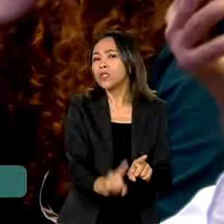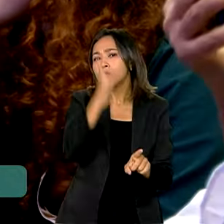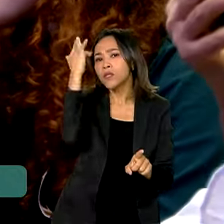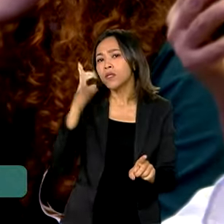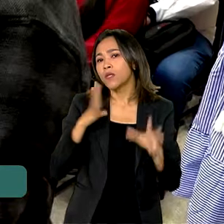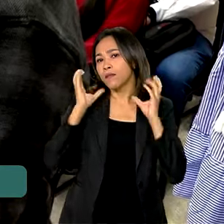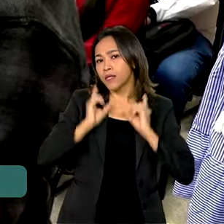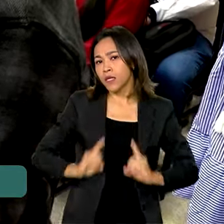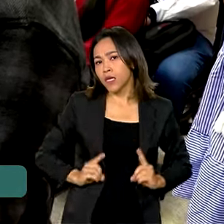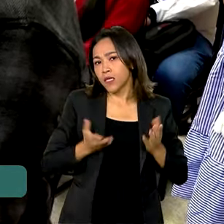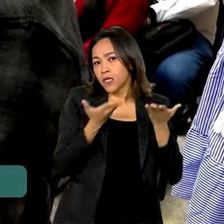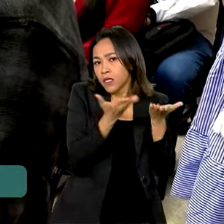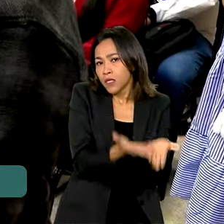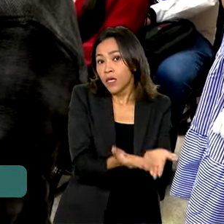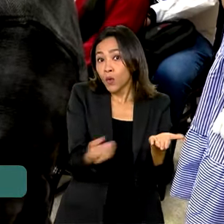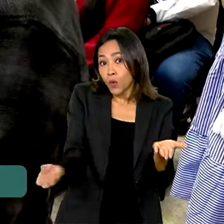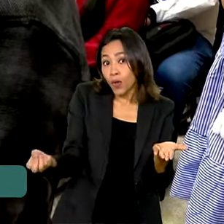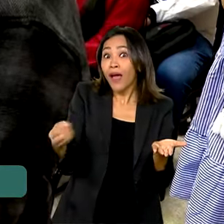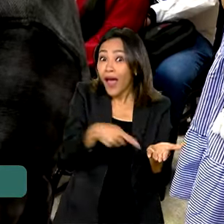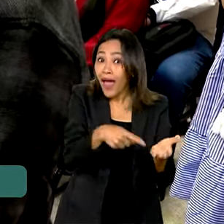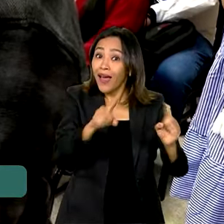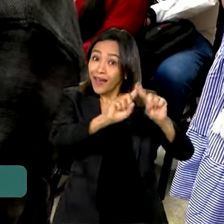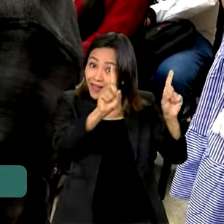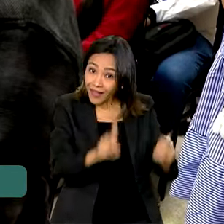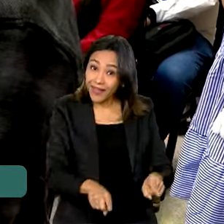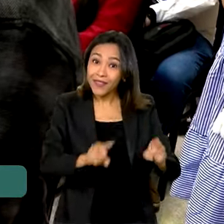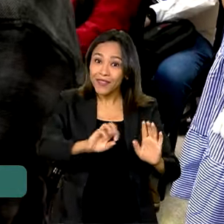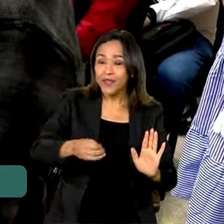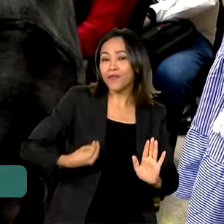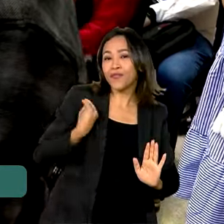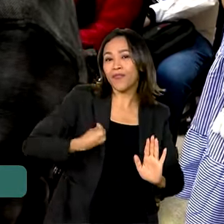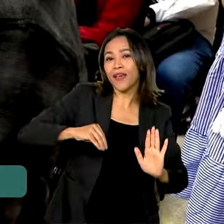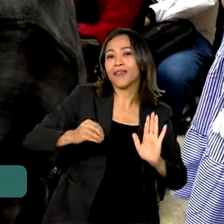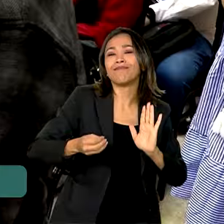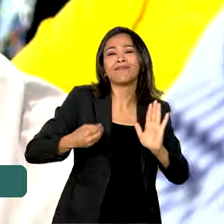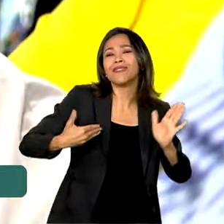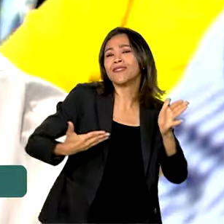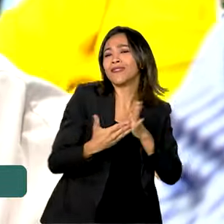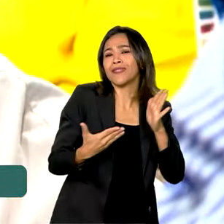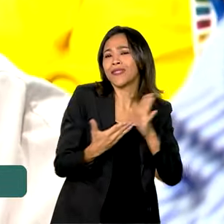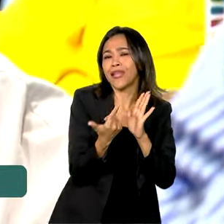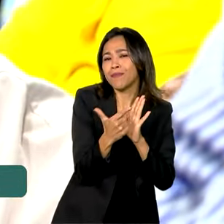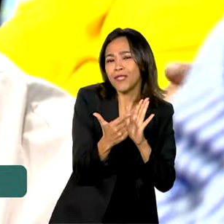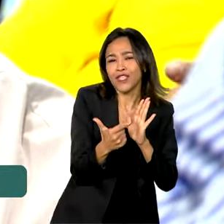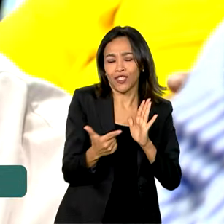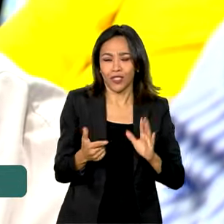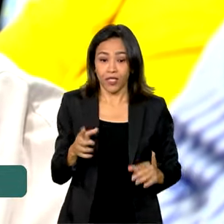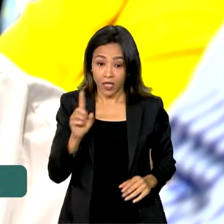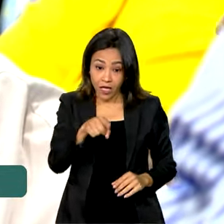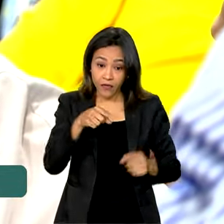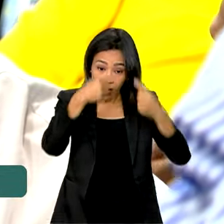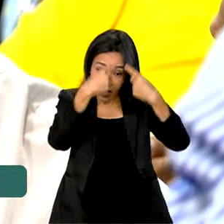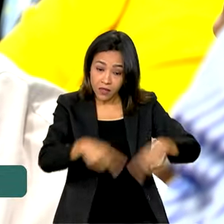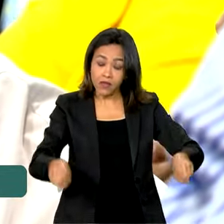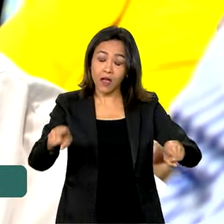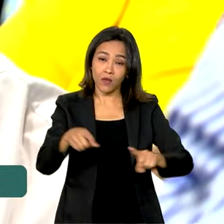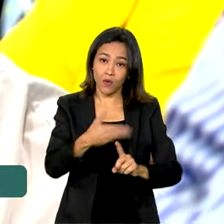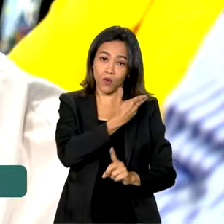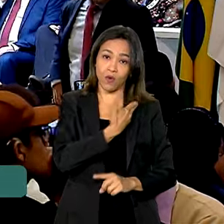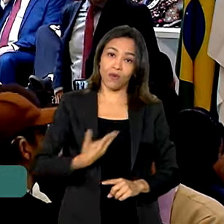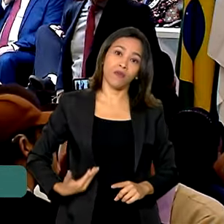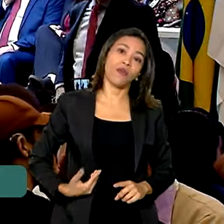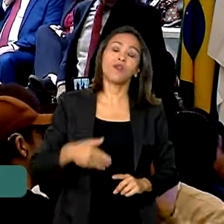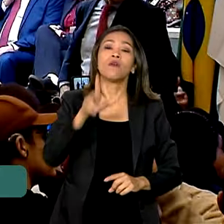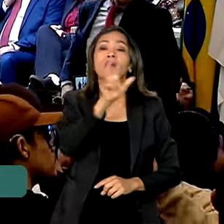Deficiência, o novo Viver Sem Limite, lançado pelo governo federal em novembro de 2023.